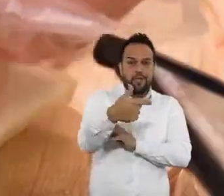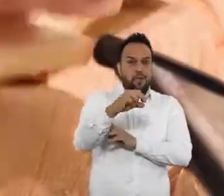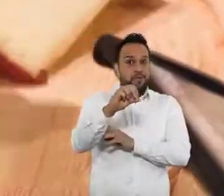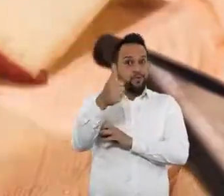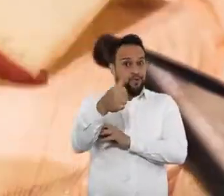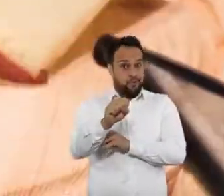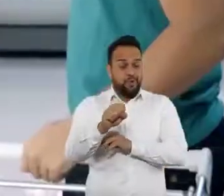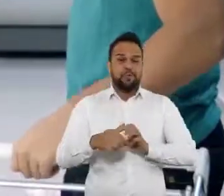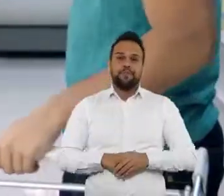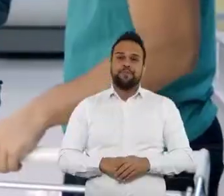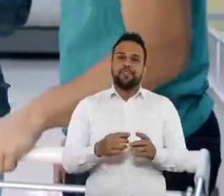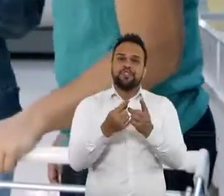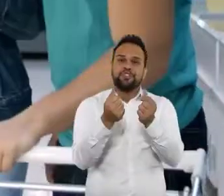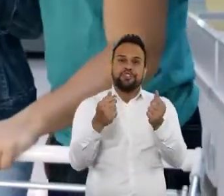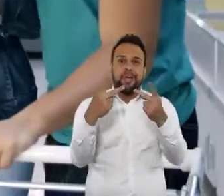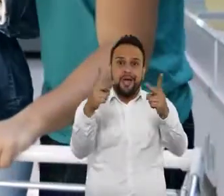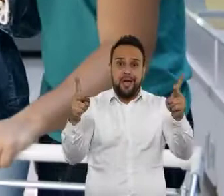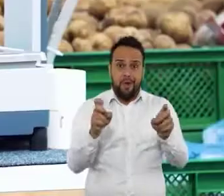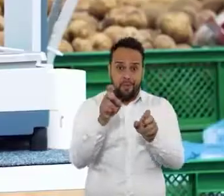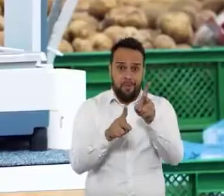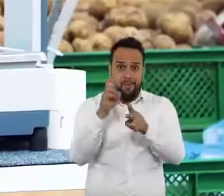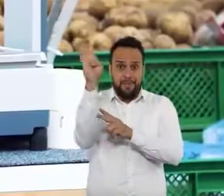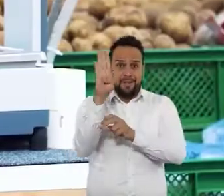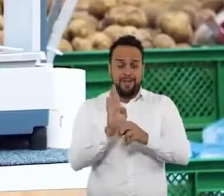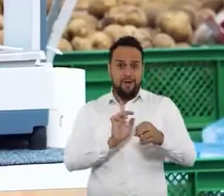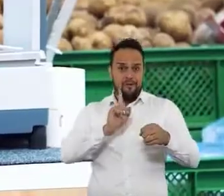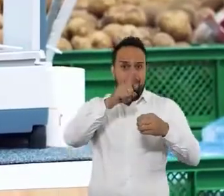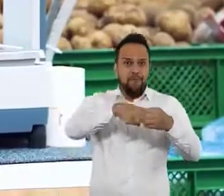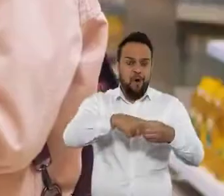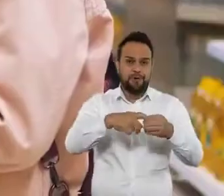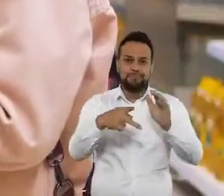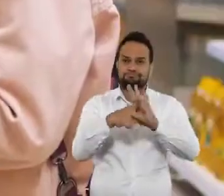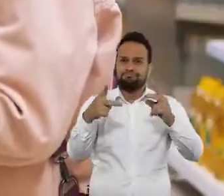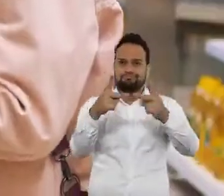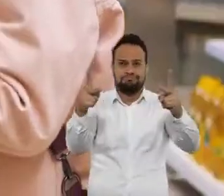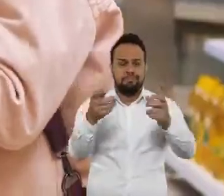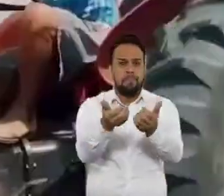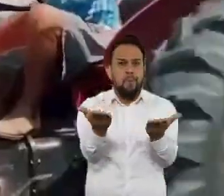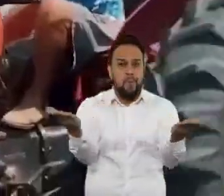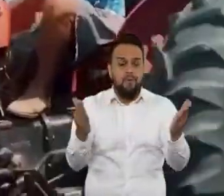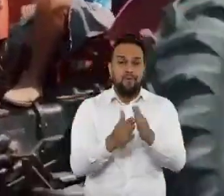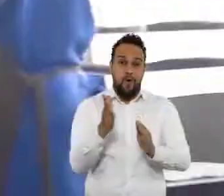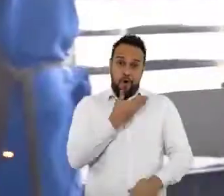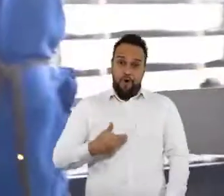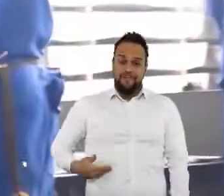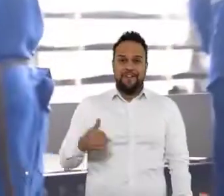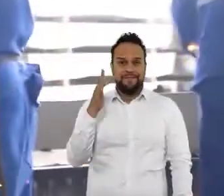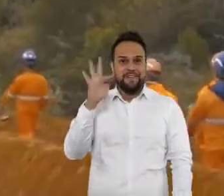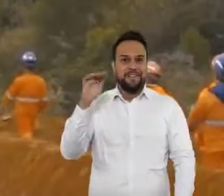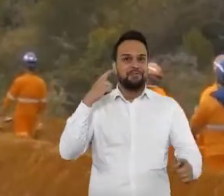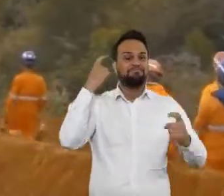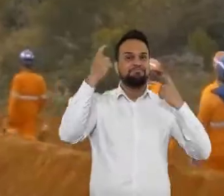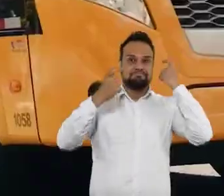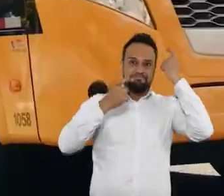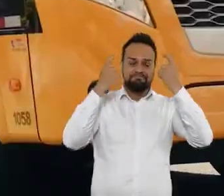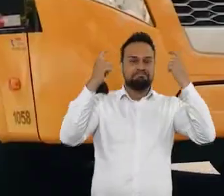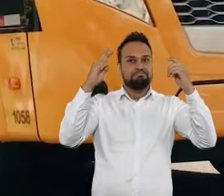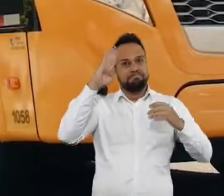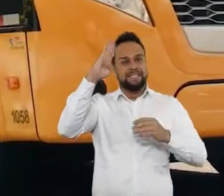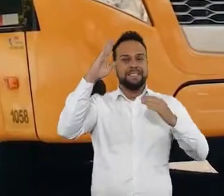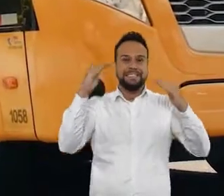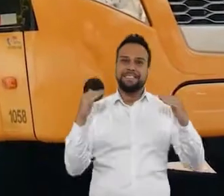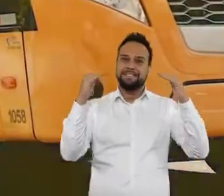2018. Dinheiro do brasileiro que vai voltar para as mãos do povo. É o governo federal pensando no Brasil